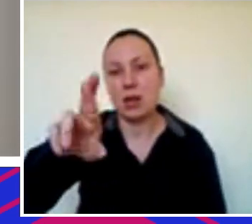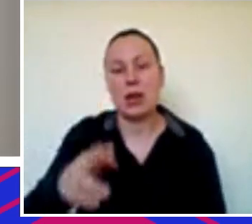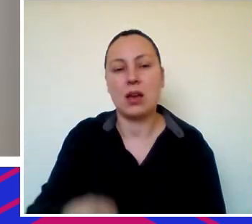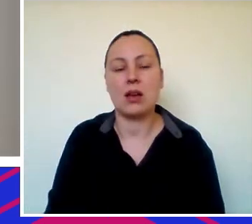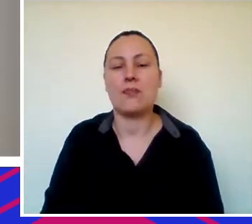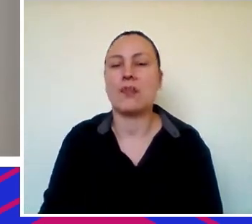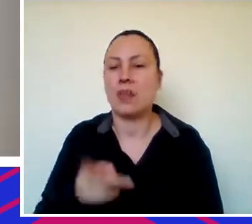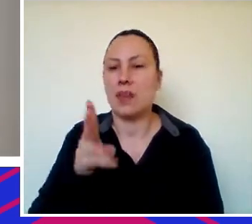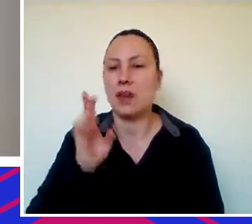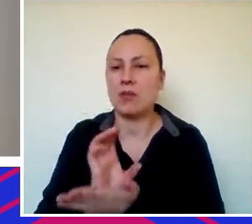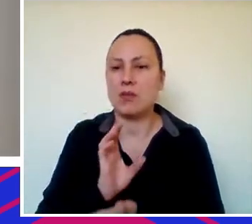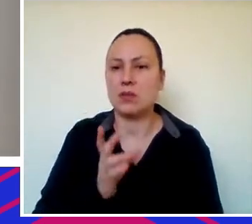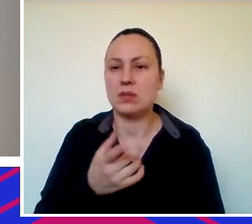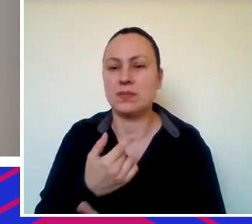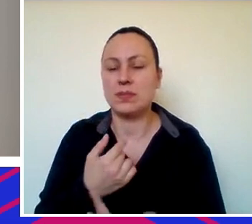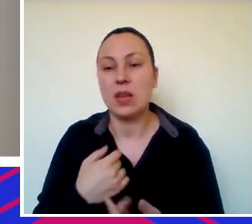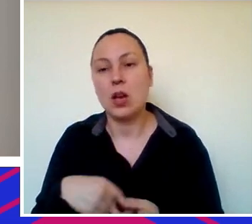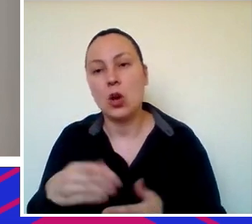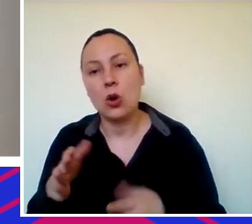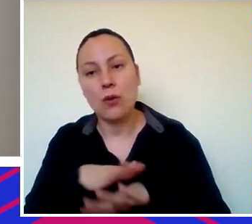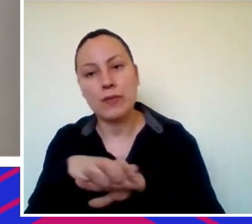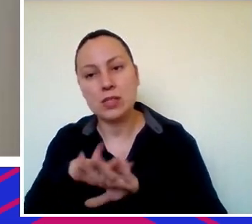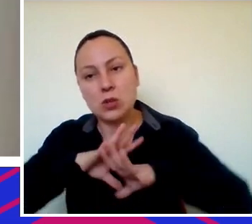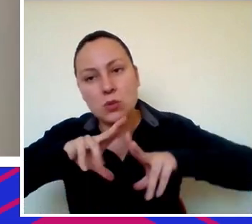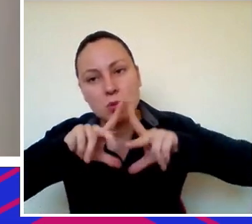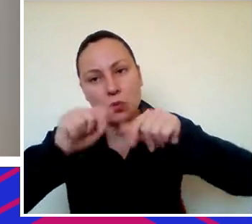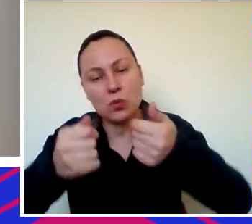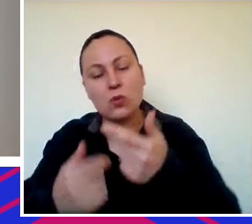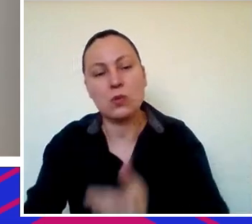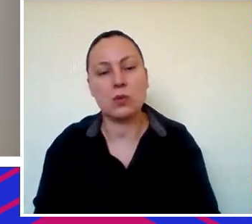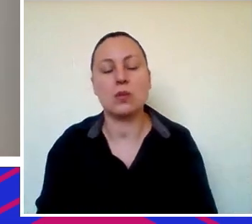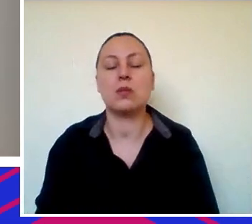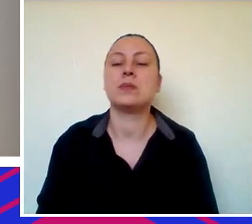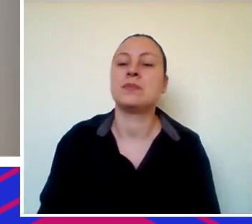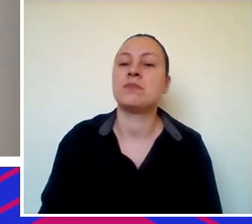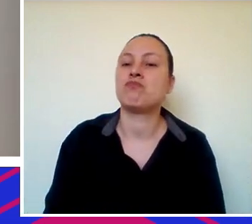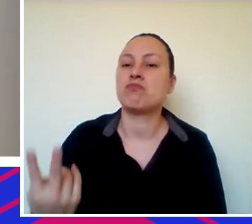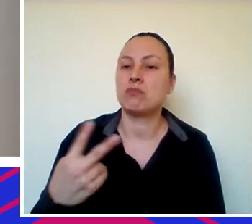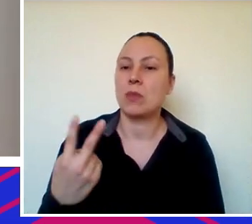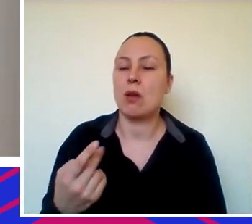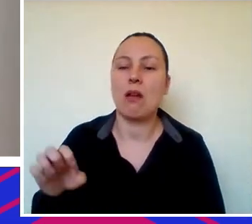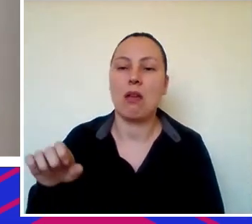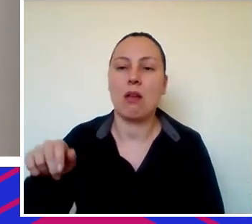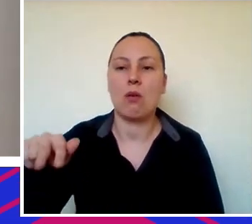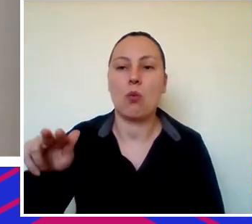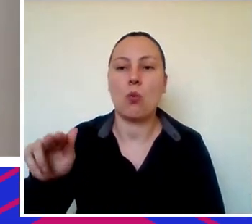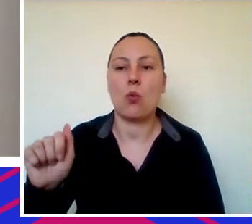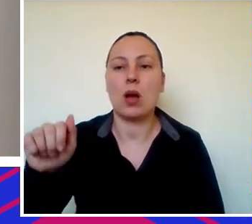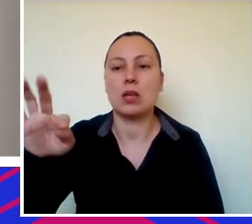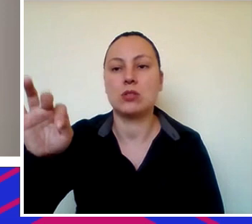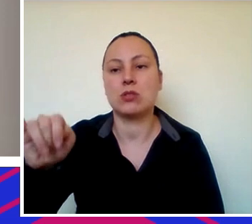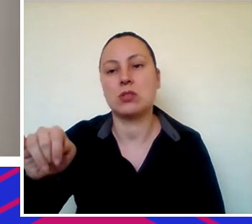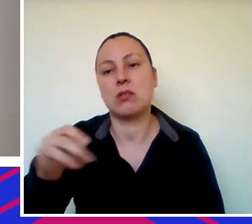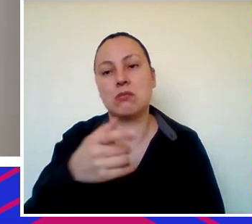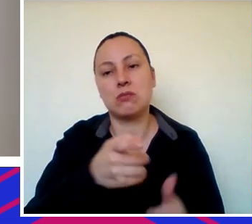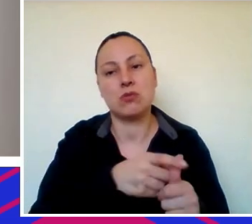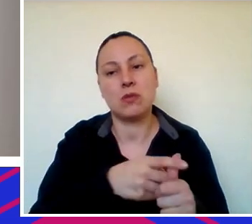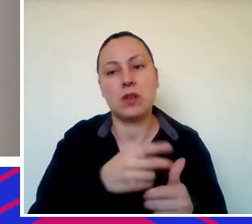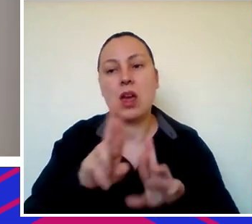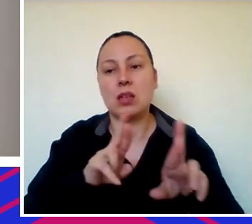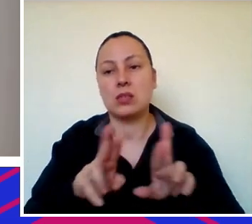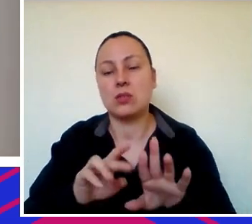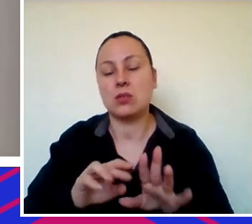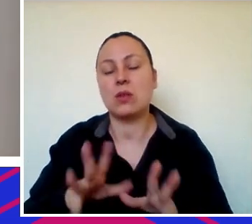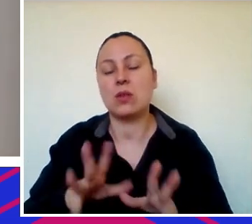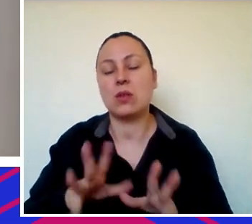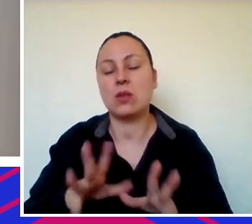investidor não, conversa com todo mundo tanto no equity ou no dívida sai para conhecer relacionamentos de longo prazo vão te ajudar a achar quem